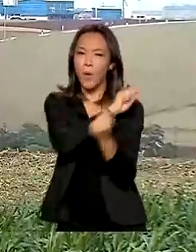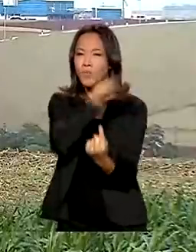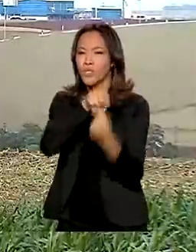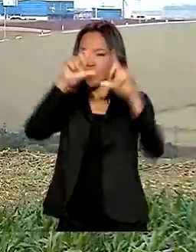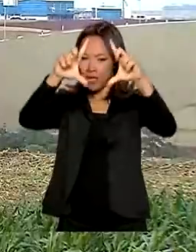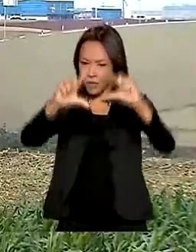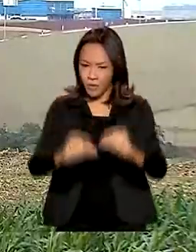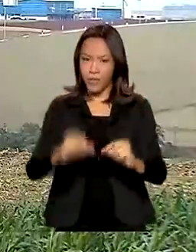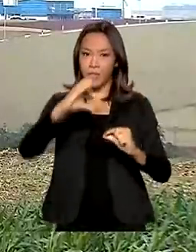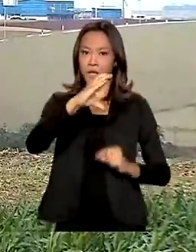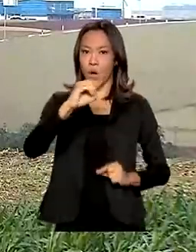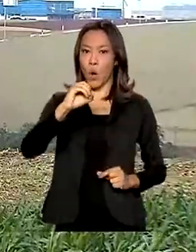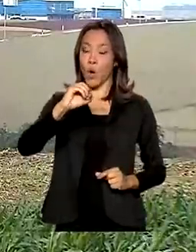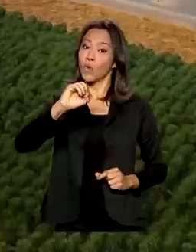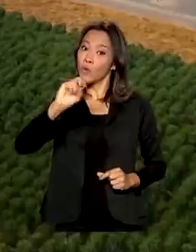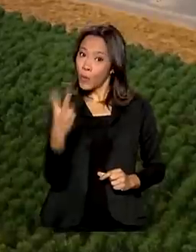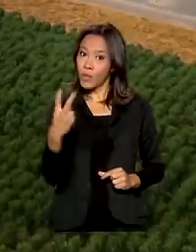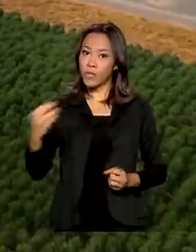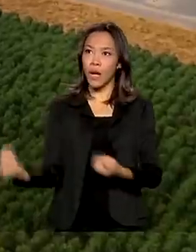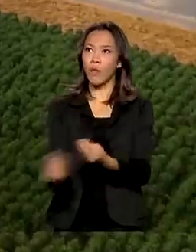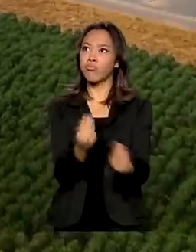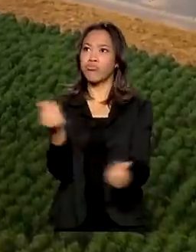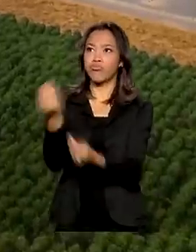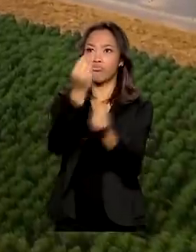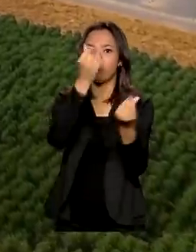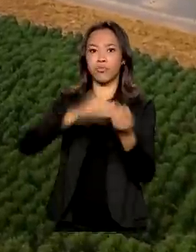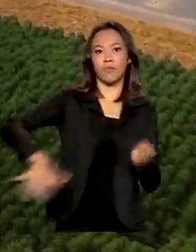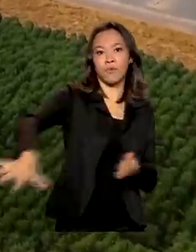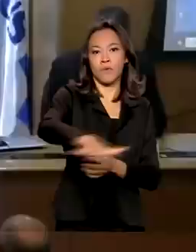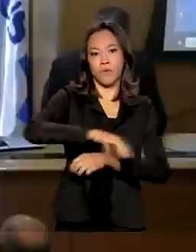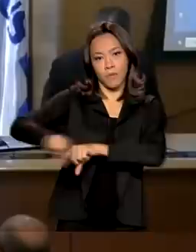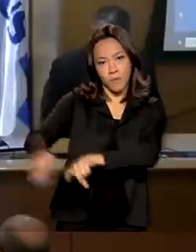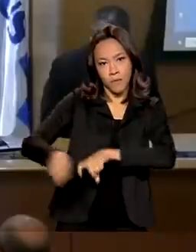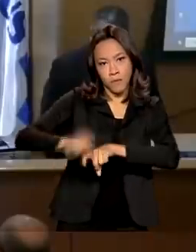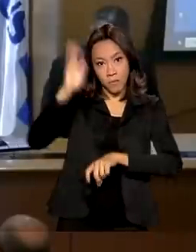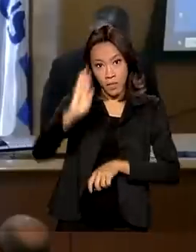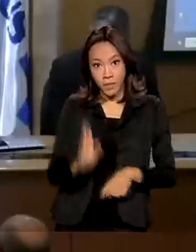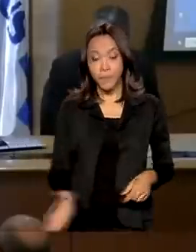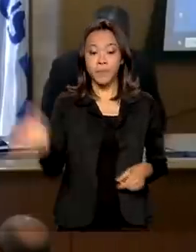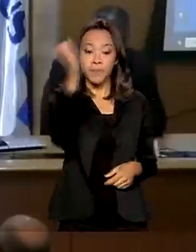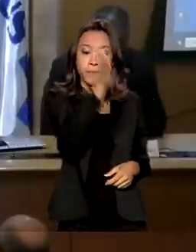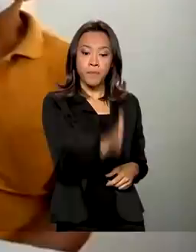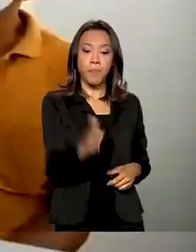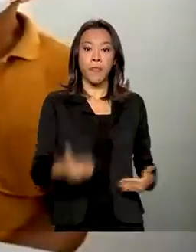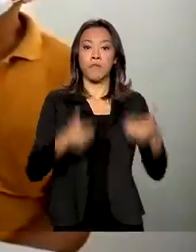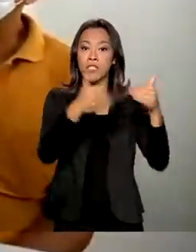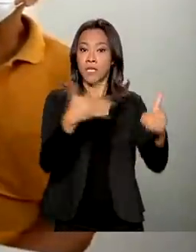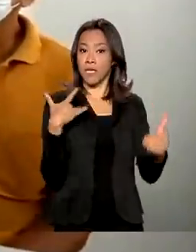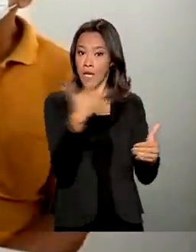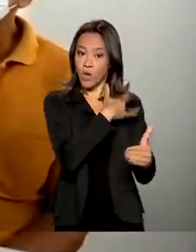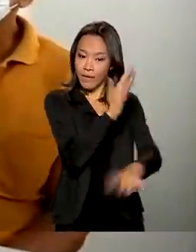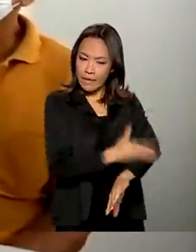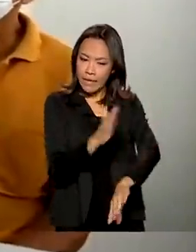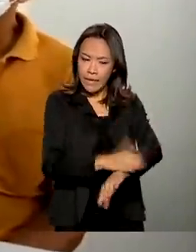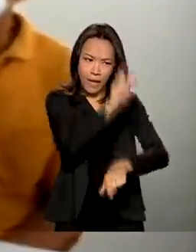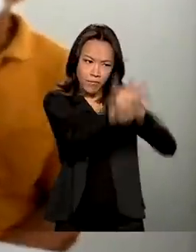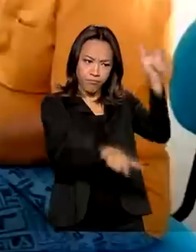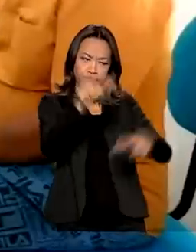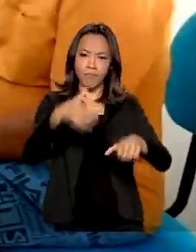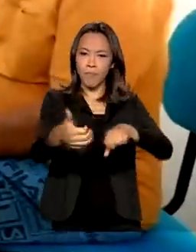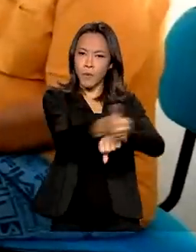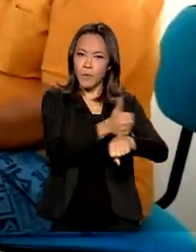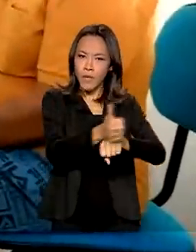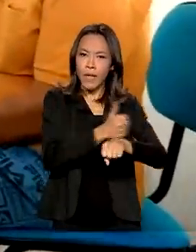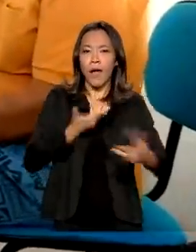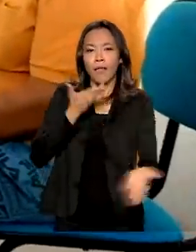emissões de carbono na produção agropecuária brasileira. E o Ministério da Saúde vai capacitar profissionais para atendimento